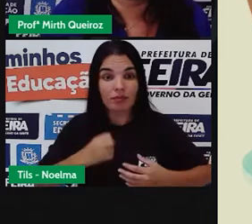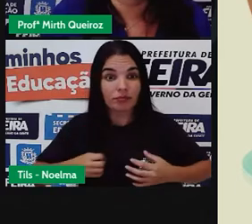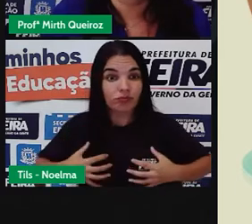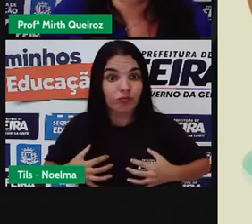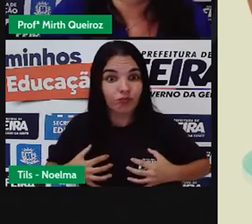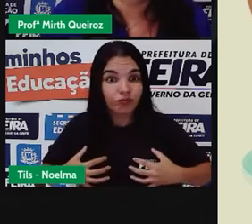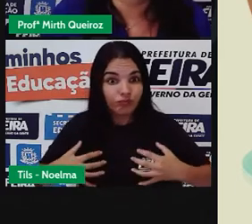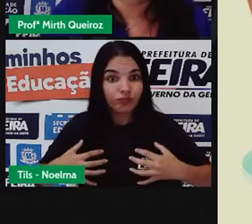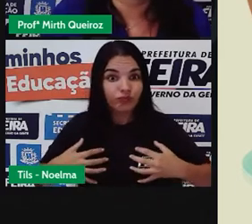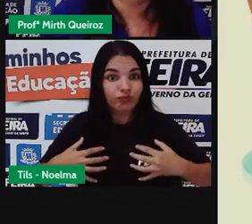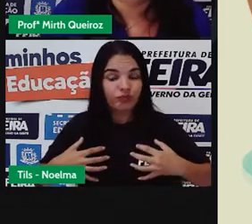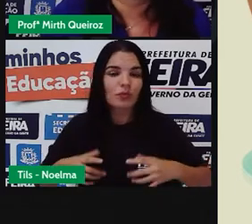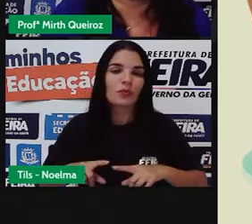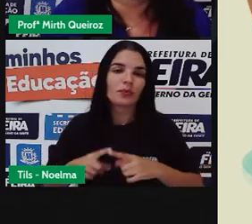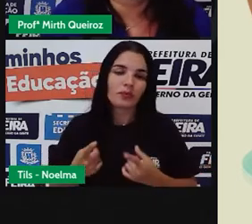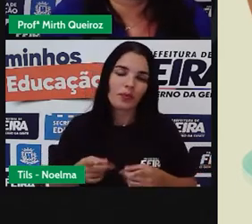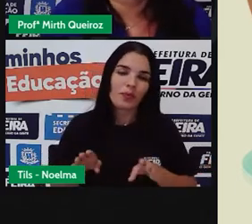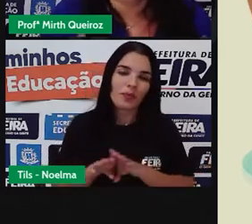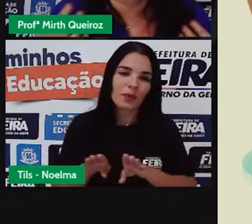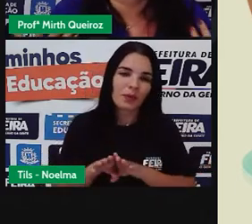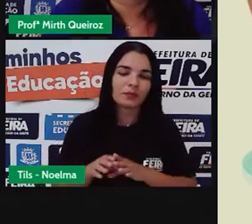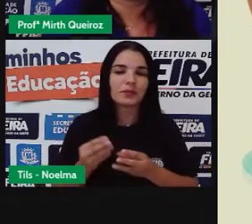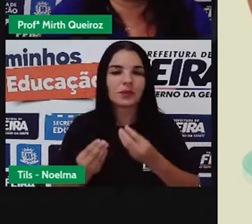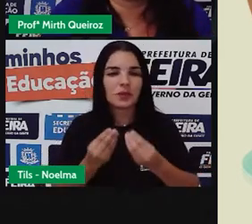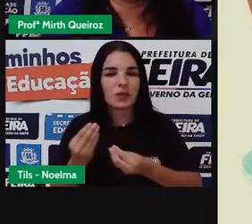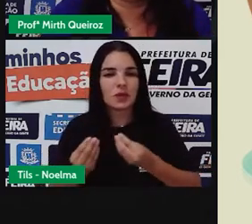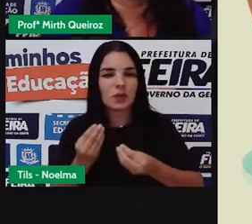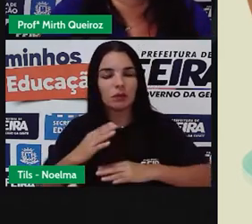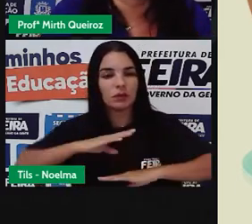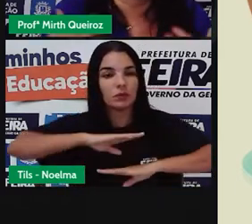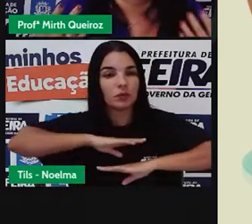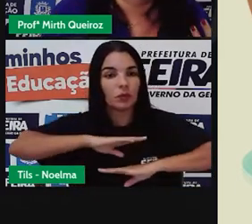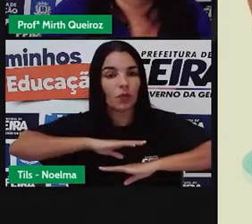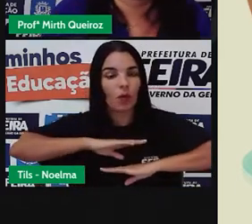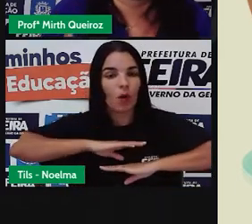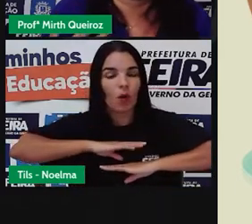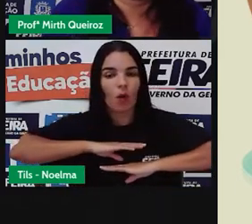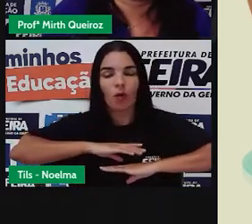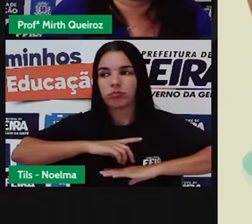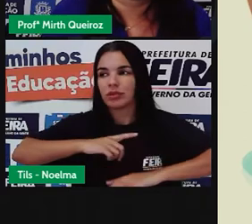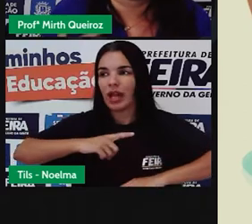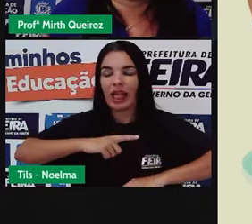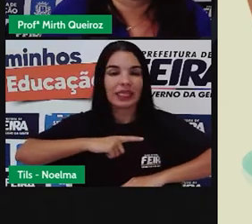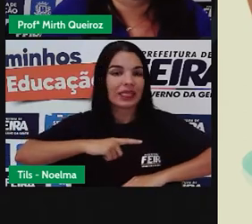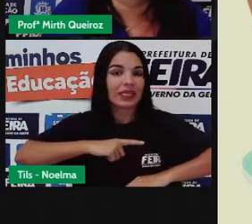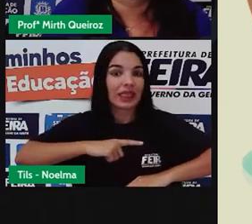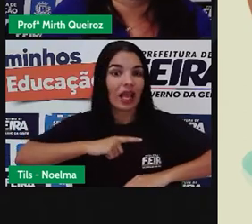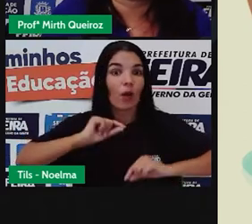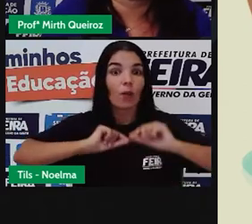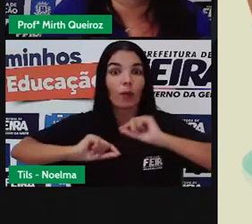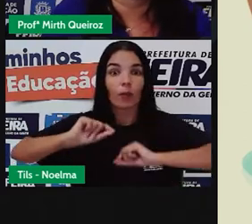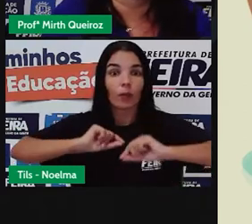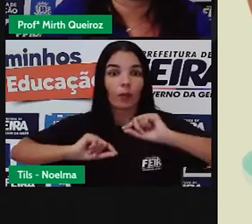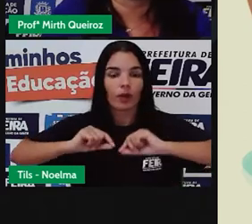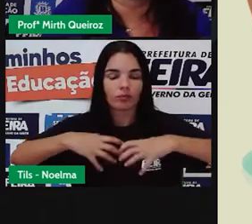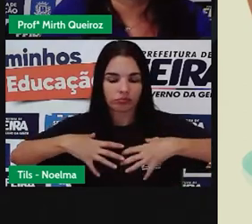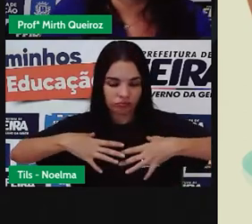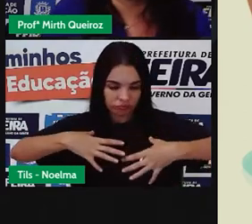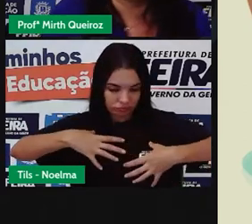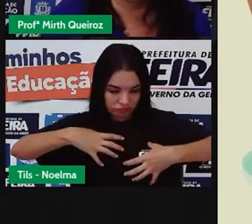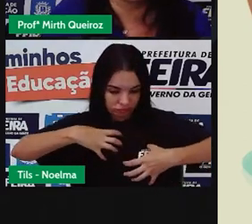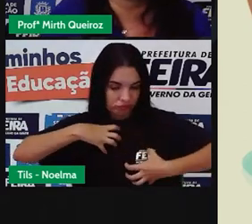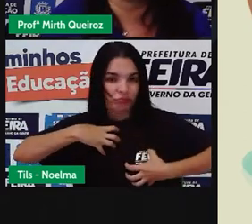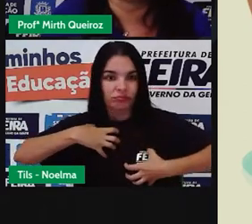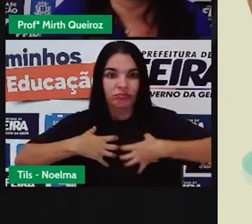também há mudanças fisiológicas. A forma do nosso corpo reagir, a fisiológica seria esse funcionamento do nosso corpo,